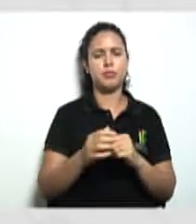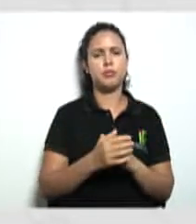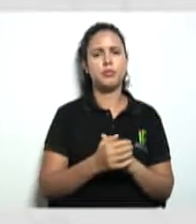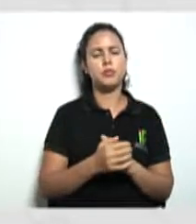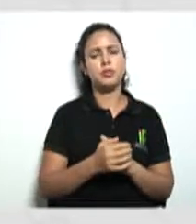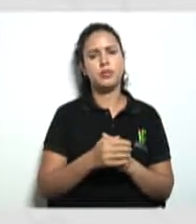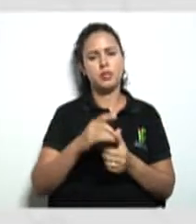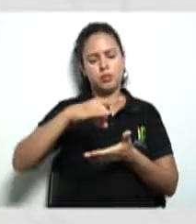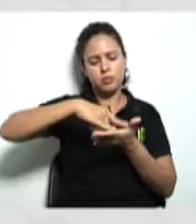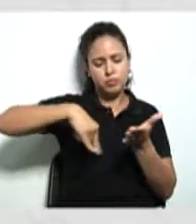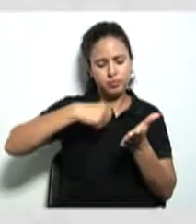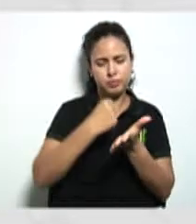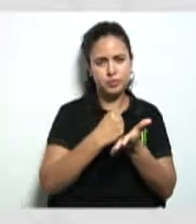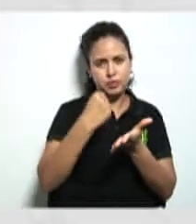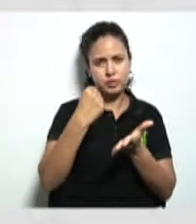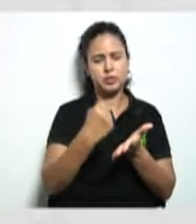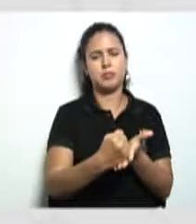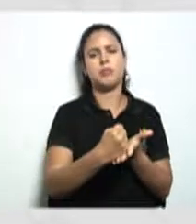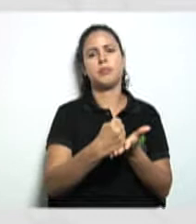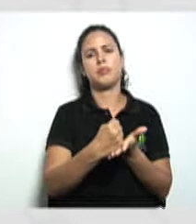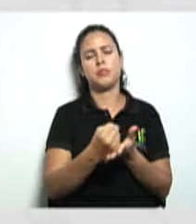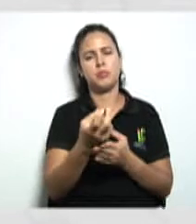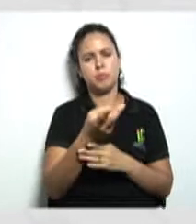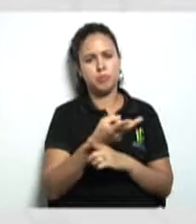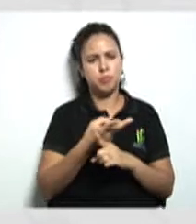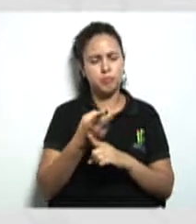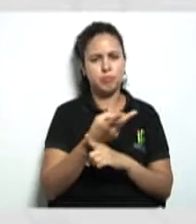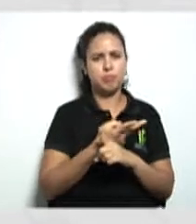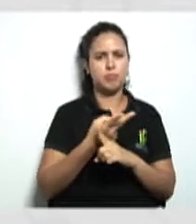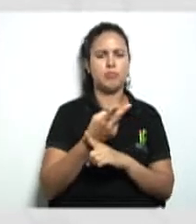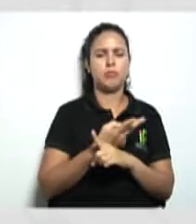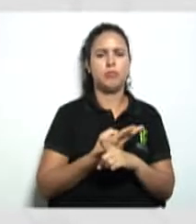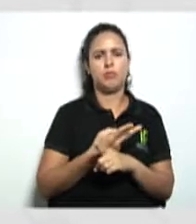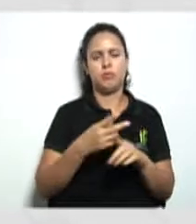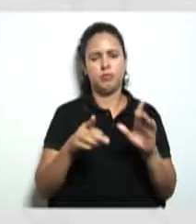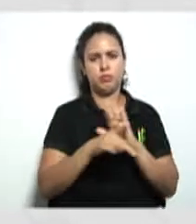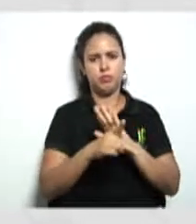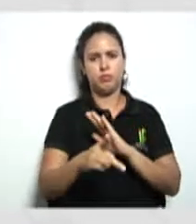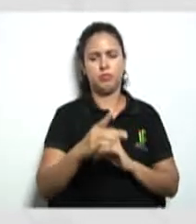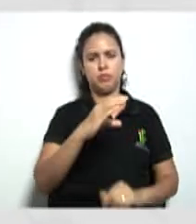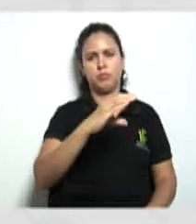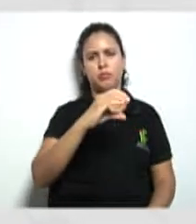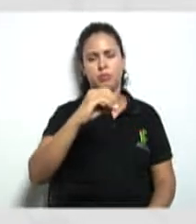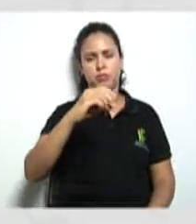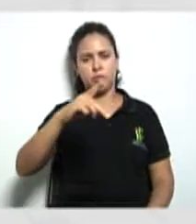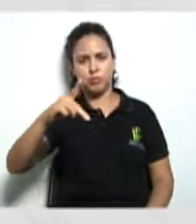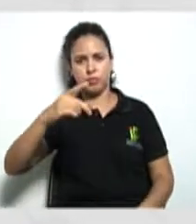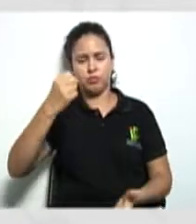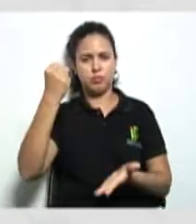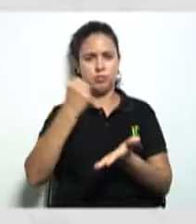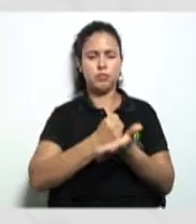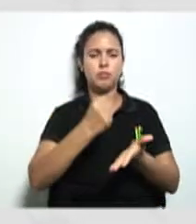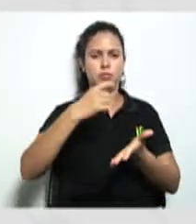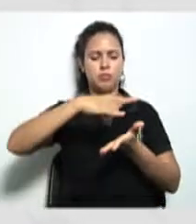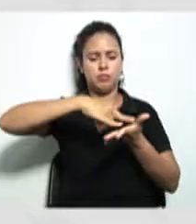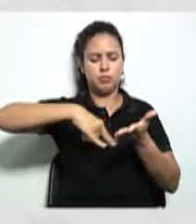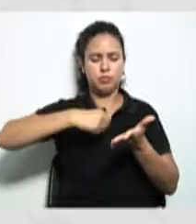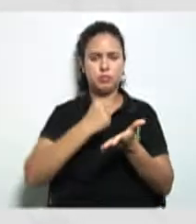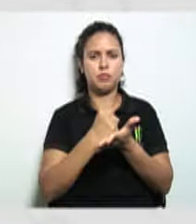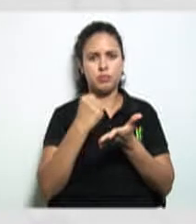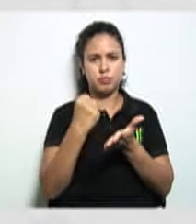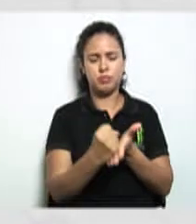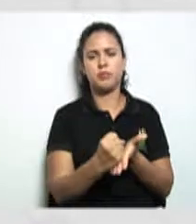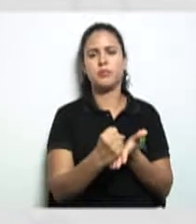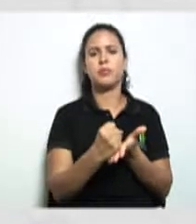Providenciar documentação para registrar essa cooperativa. Ou seja, essa